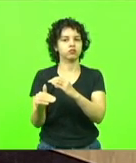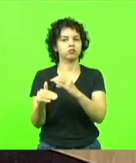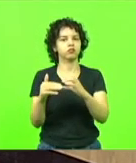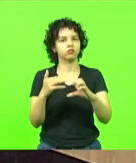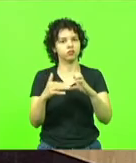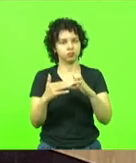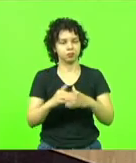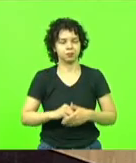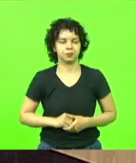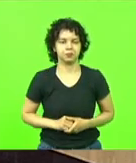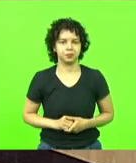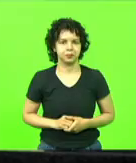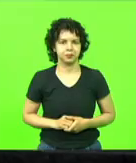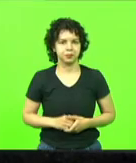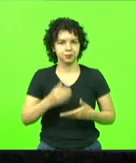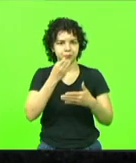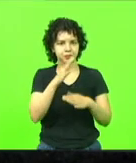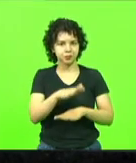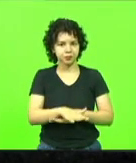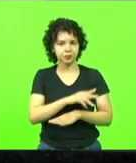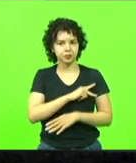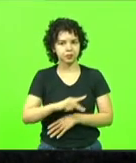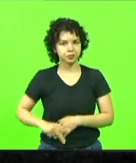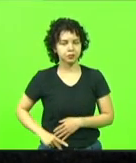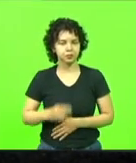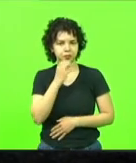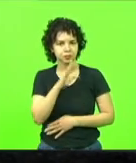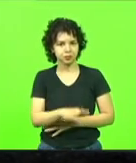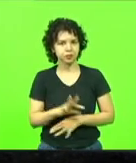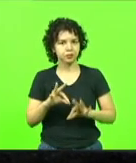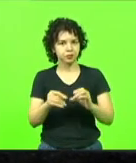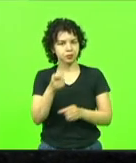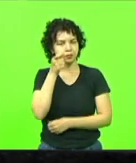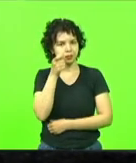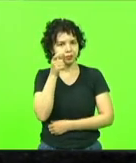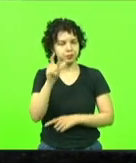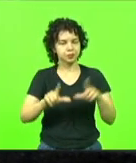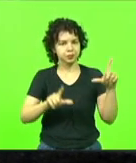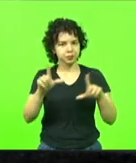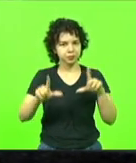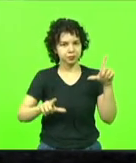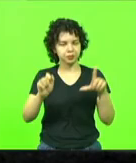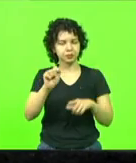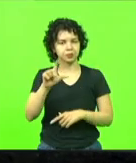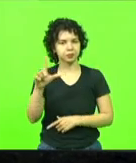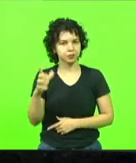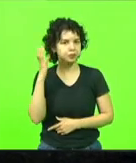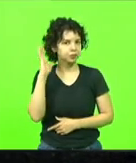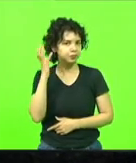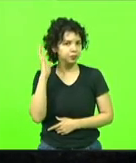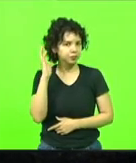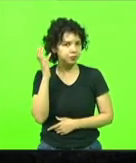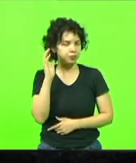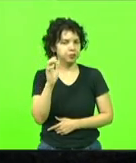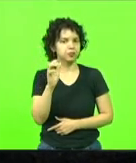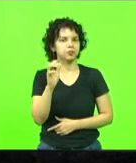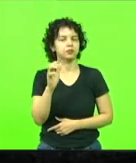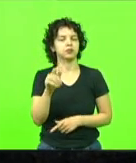Boa tarde, senhor presidente, boa tarde a todos que nos acompanham pela TVA, pelas rádios digital, faço a leitura da